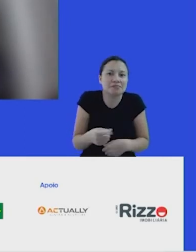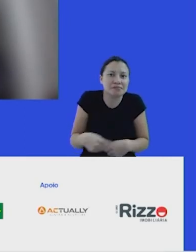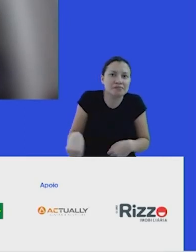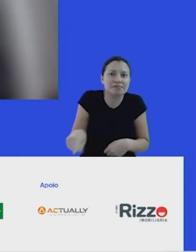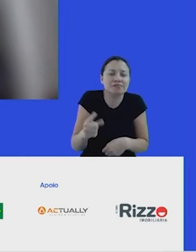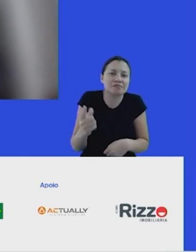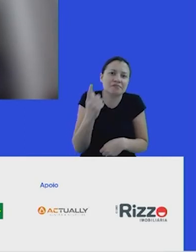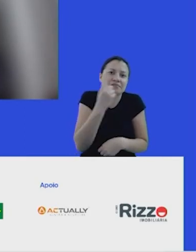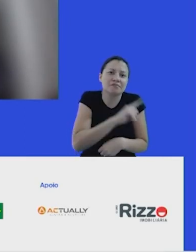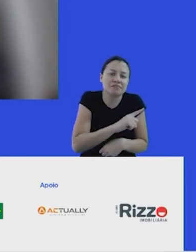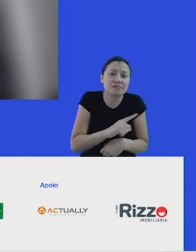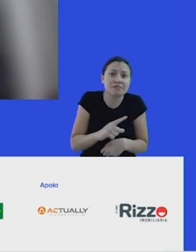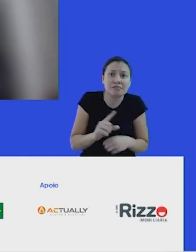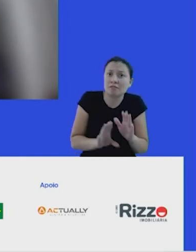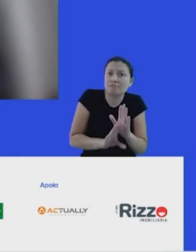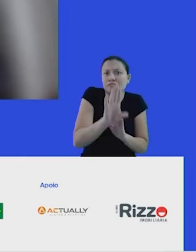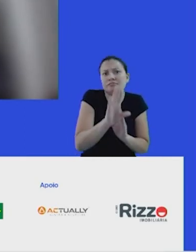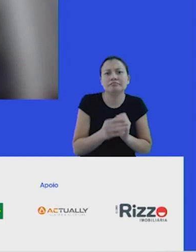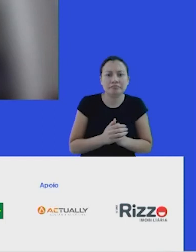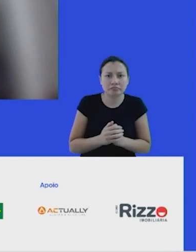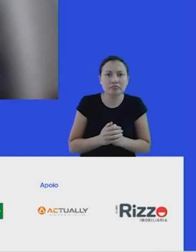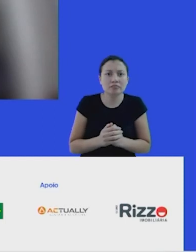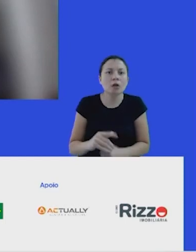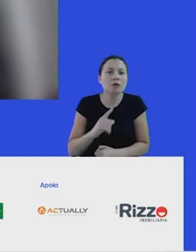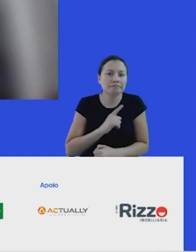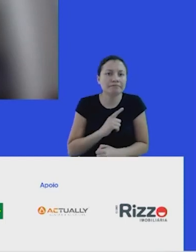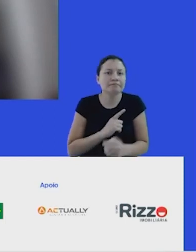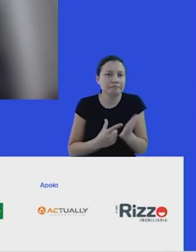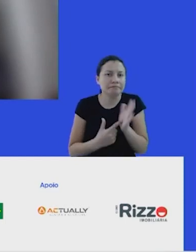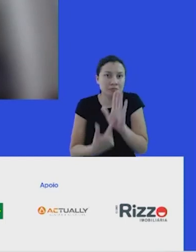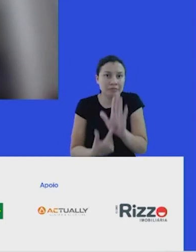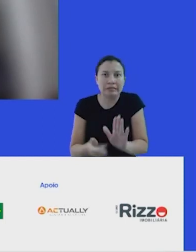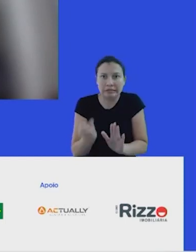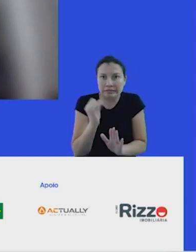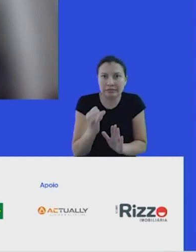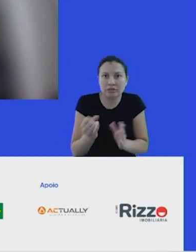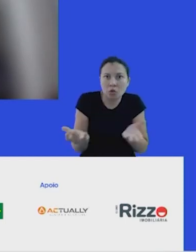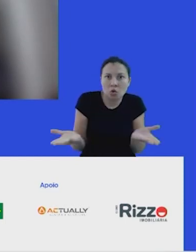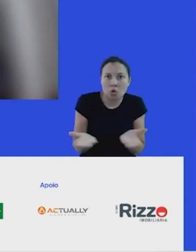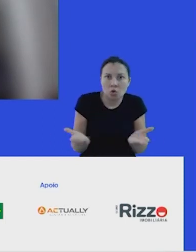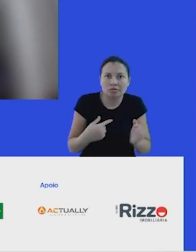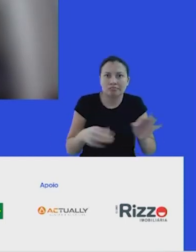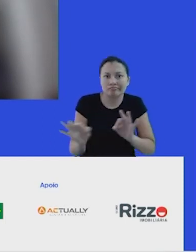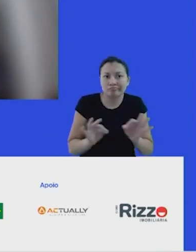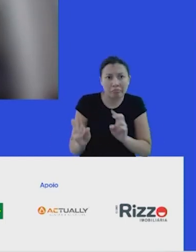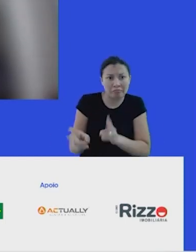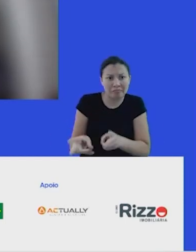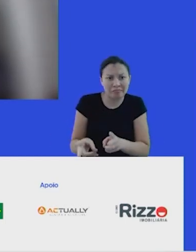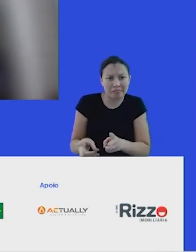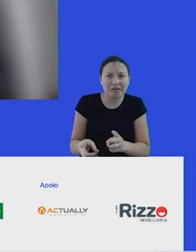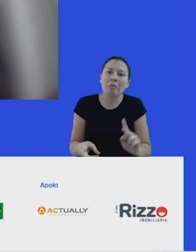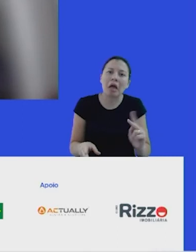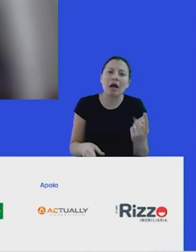do jeito que está, e as estadísticas mostram isso, só fazer o que a gente faz do mesmo jeito, o H1, a melhoria contínua,